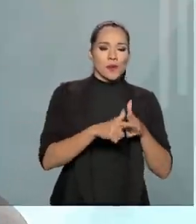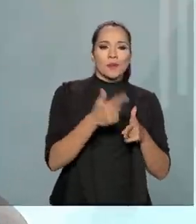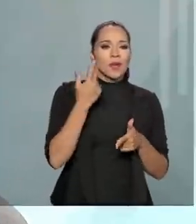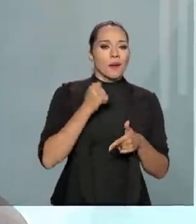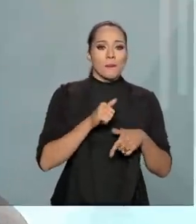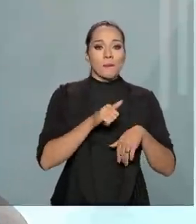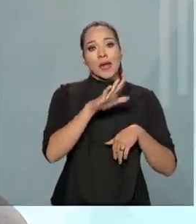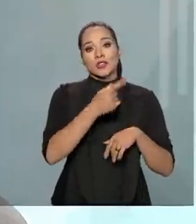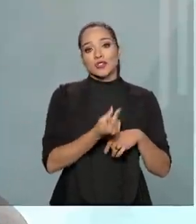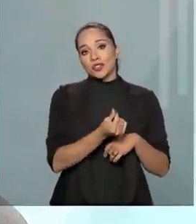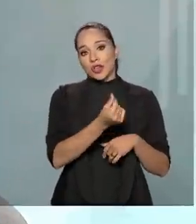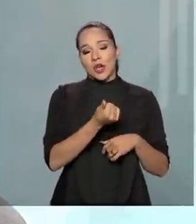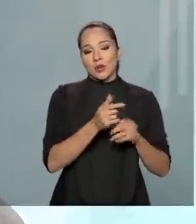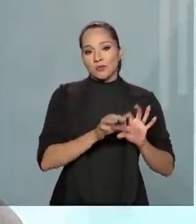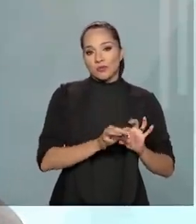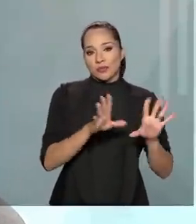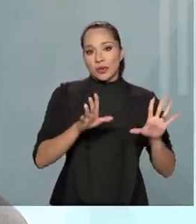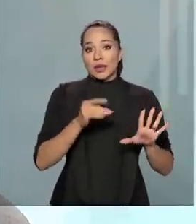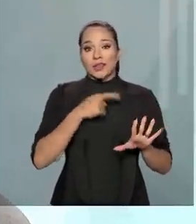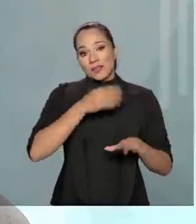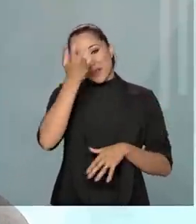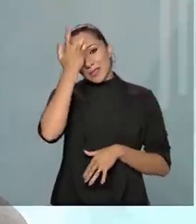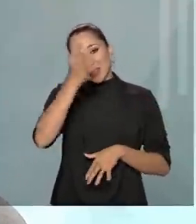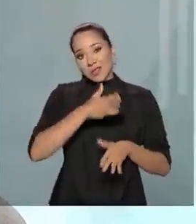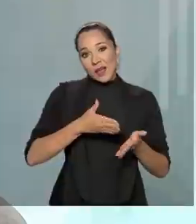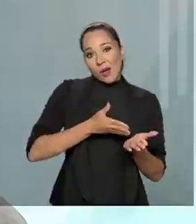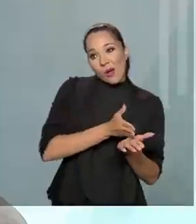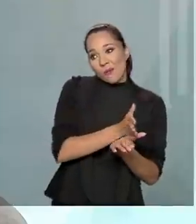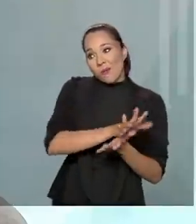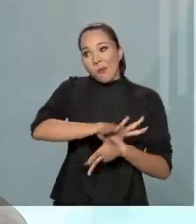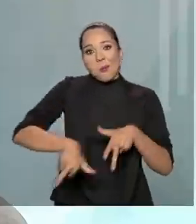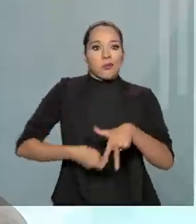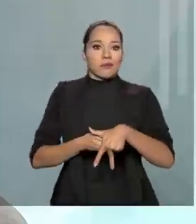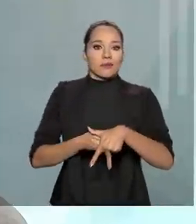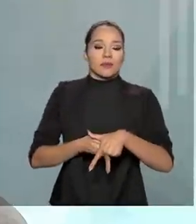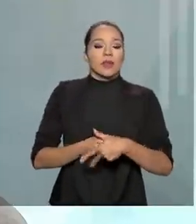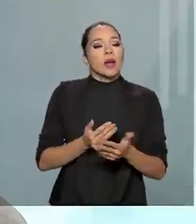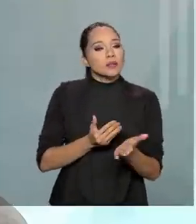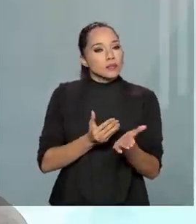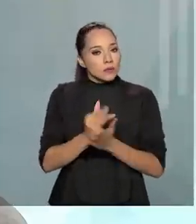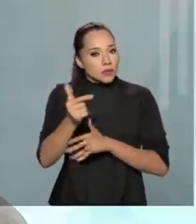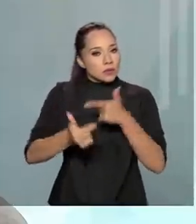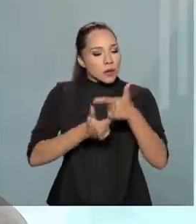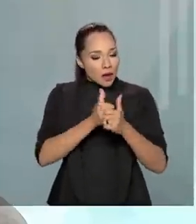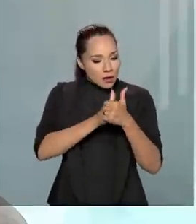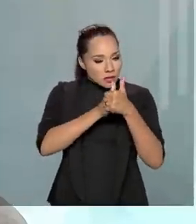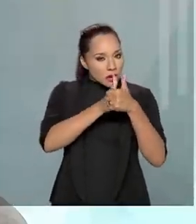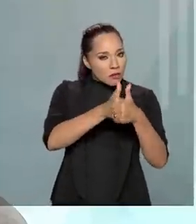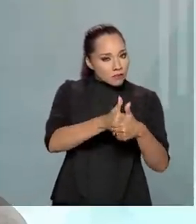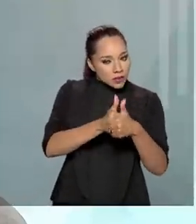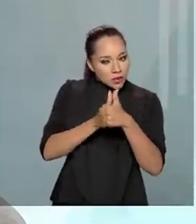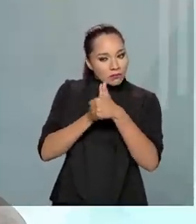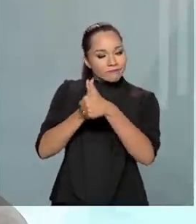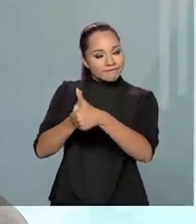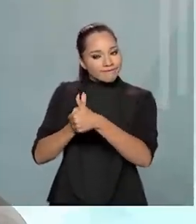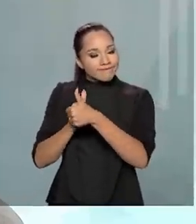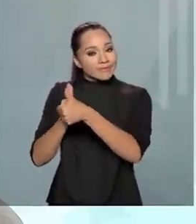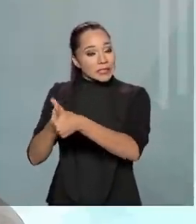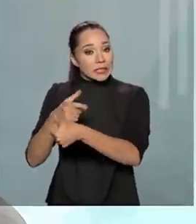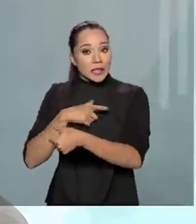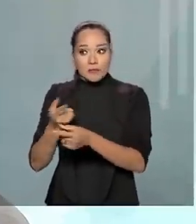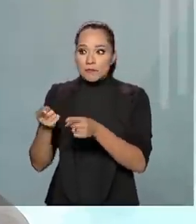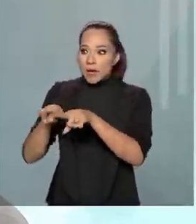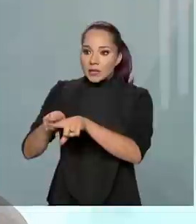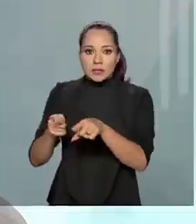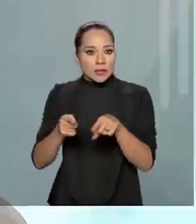disponível, que facilita a corrupção. Então nós iniciamos um trabalho de acompanhamento, fechamos muitas parcerias, como